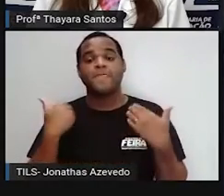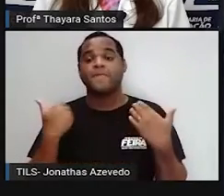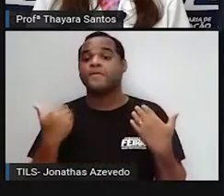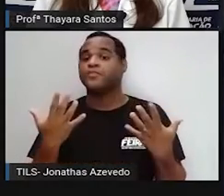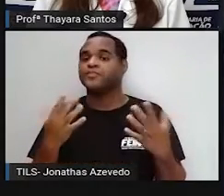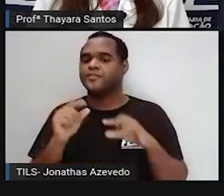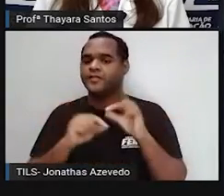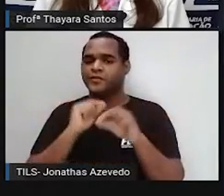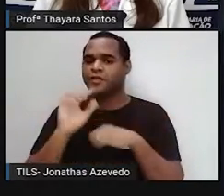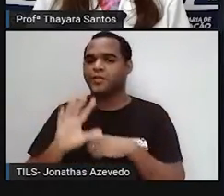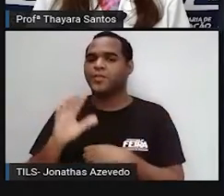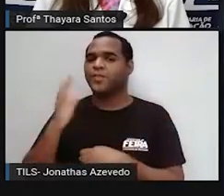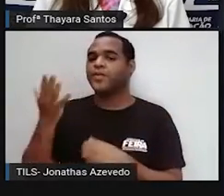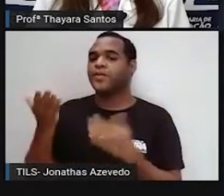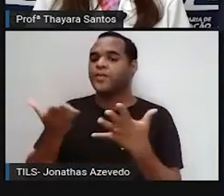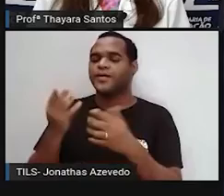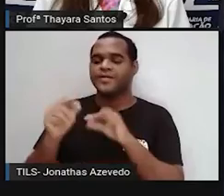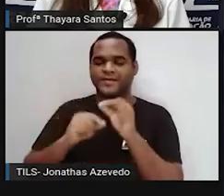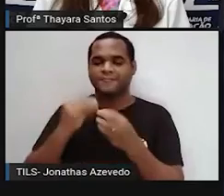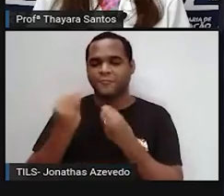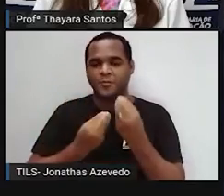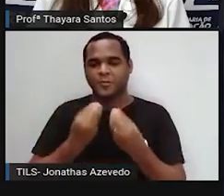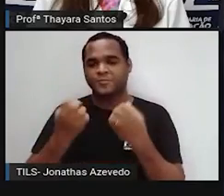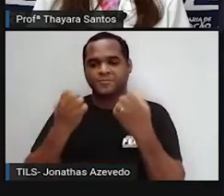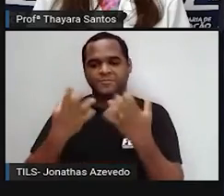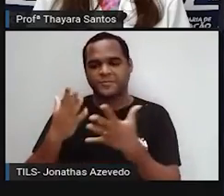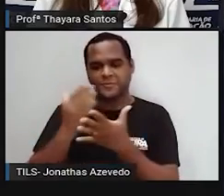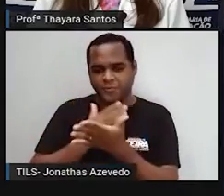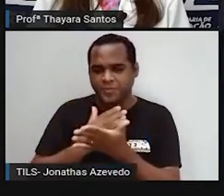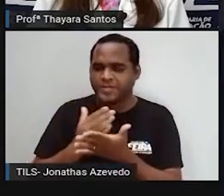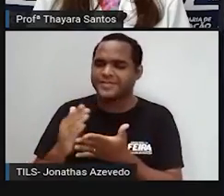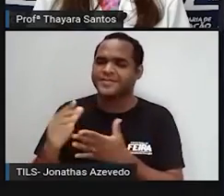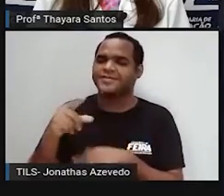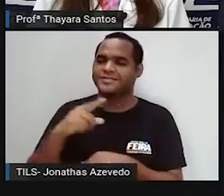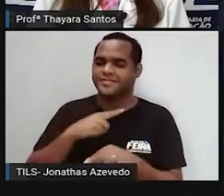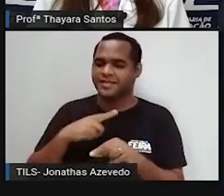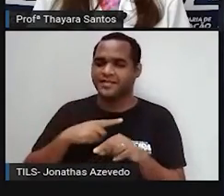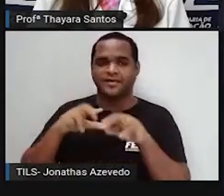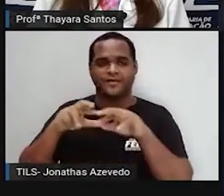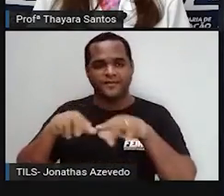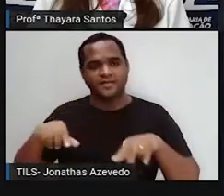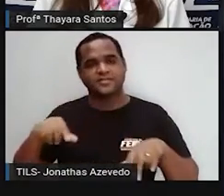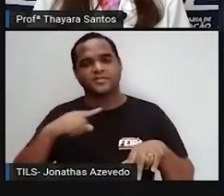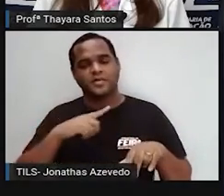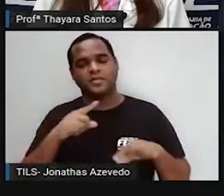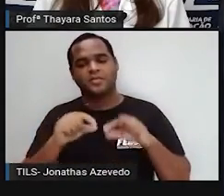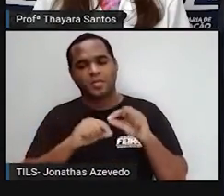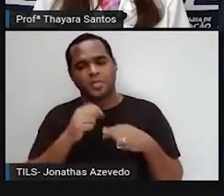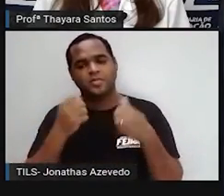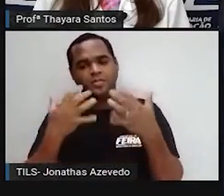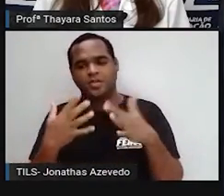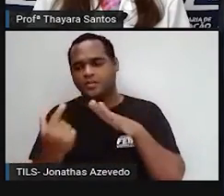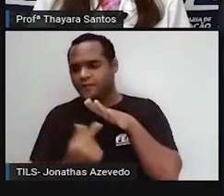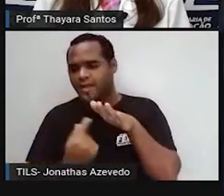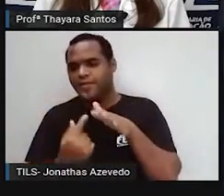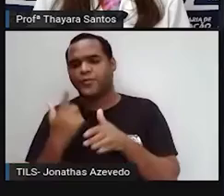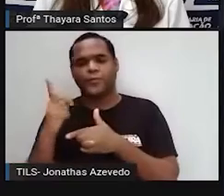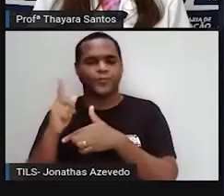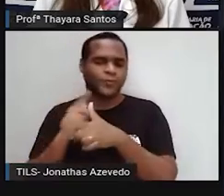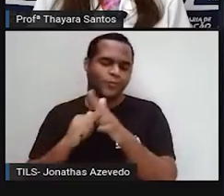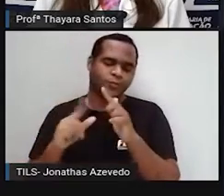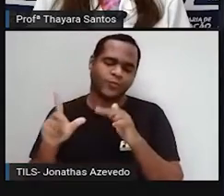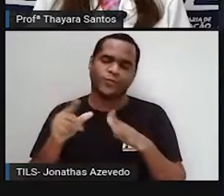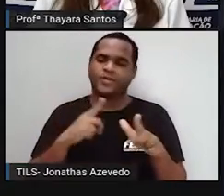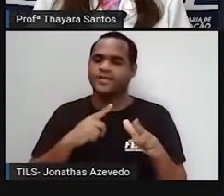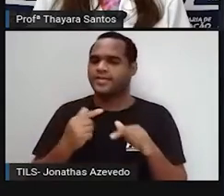o que acontece hoje é que a gente começou a emitir muito desse gás carbônico e de outros gases também. E